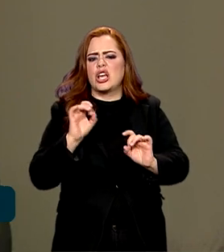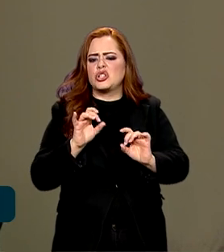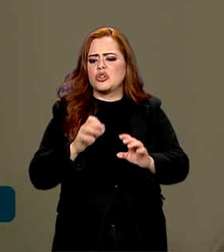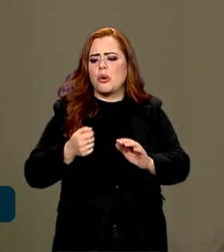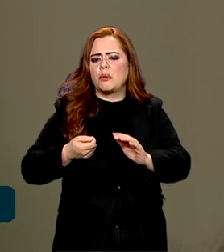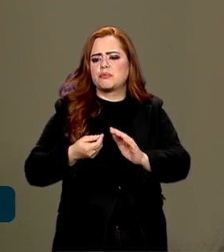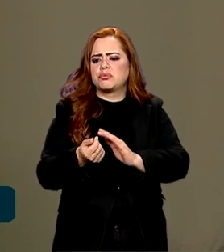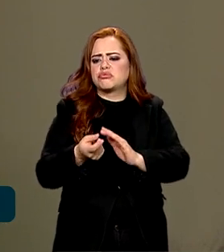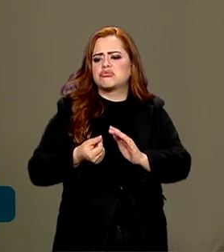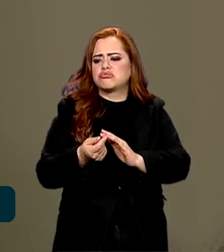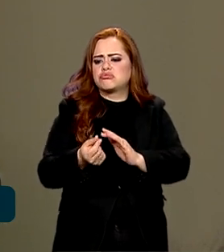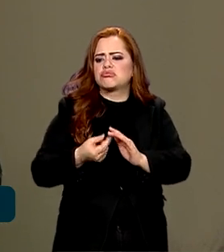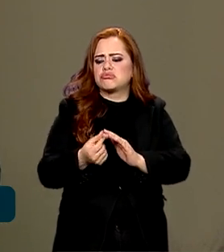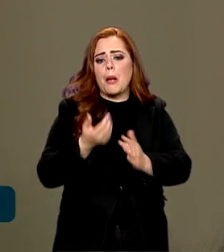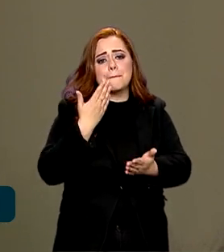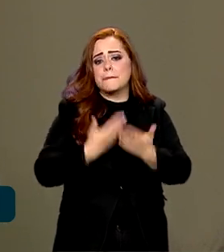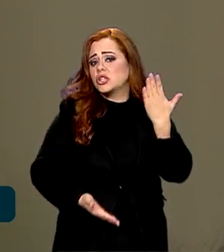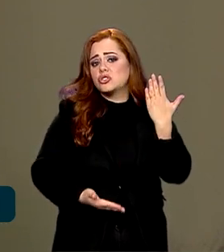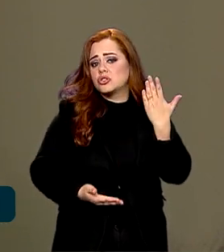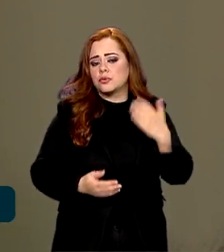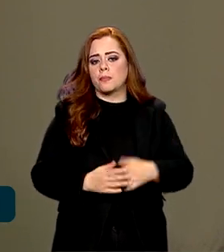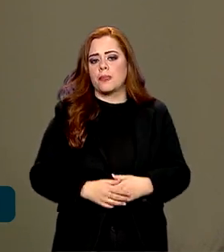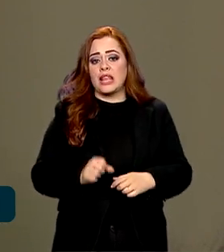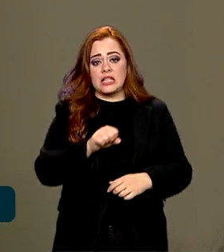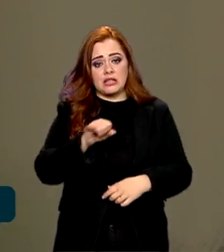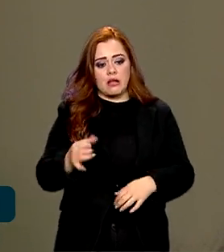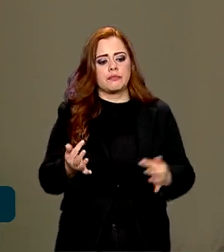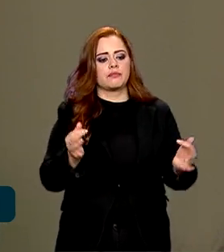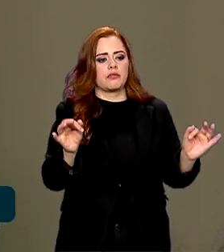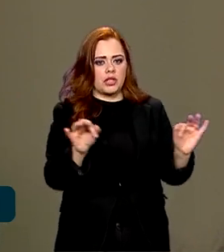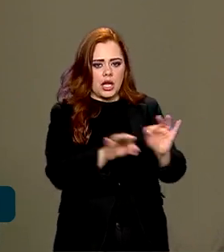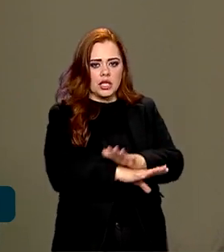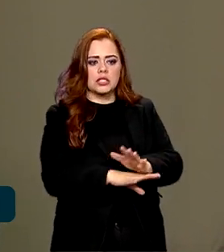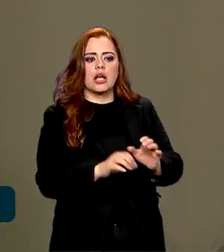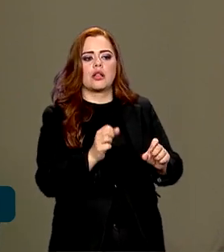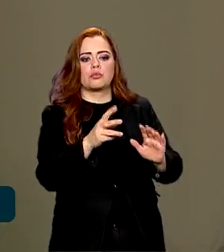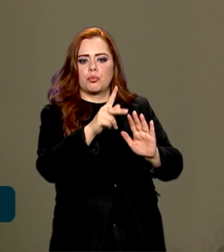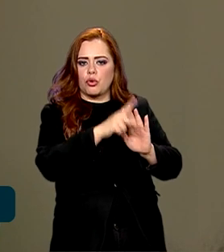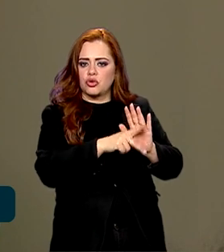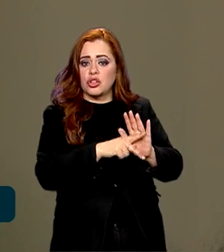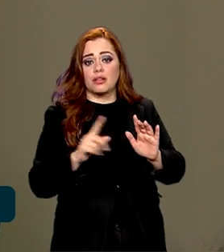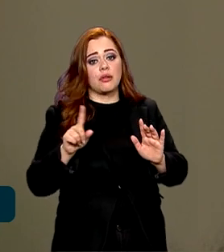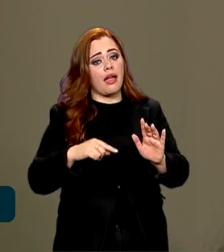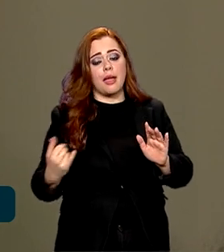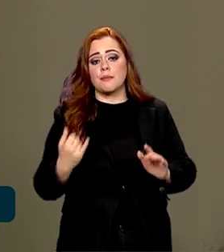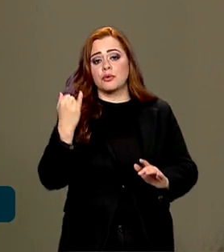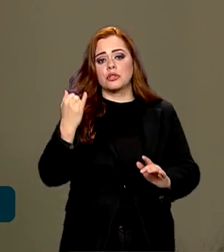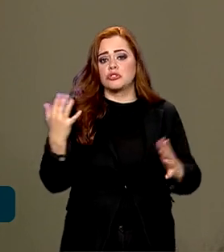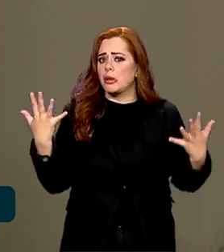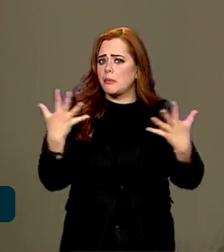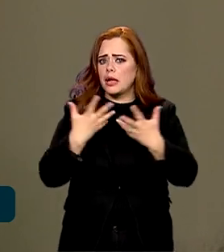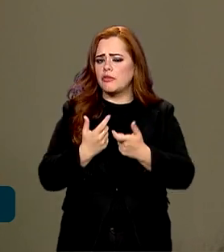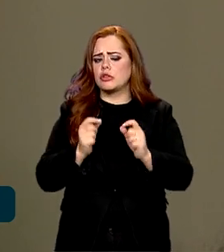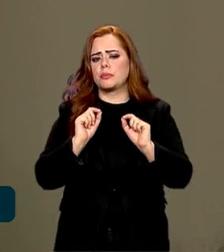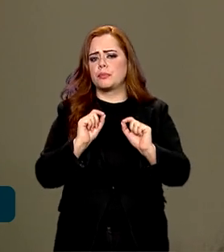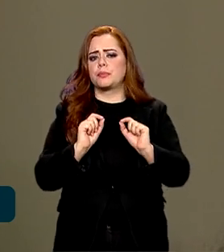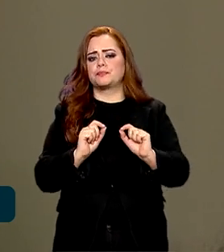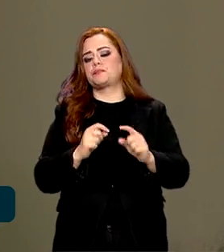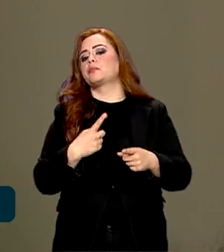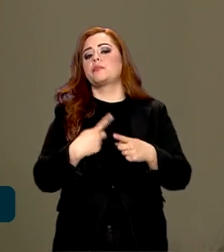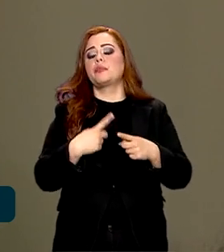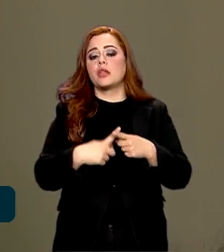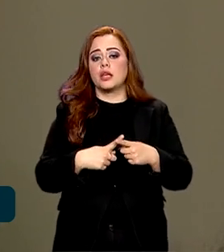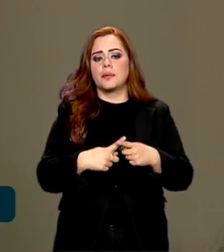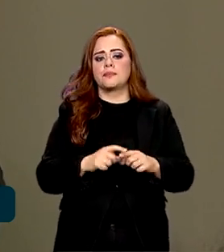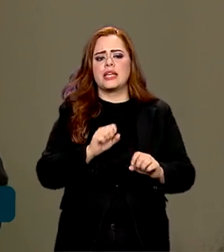perdidos. Então você terminar os projetos é importante e também uma coisa, assim, sensacional. Que se for pegar as prioridades